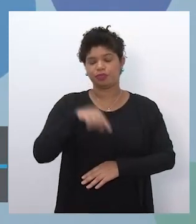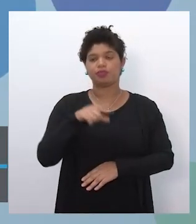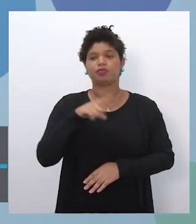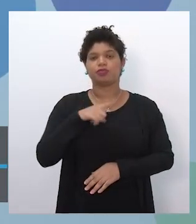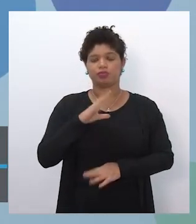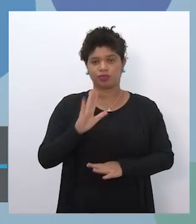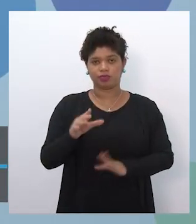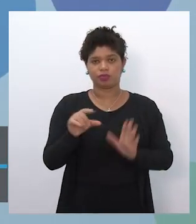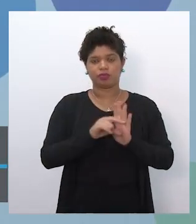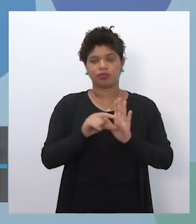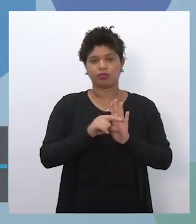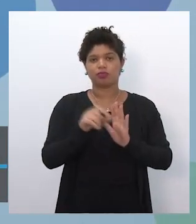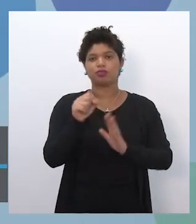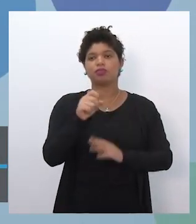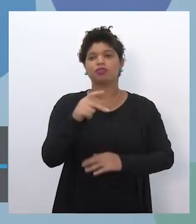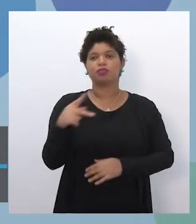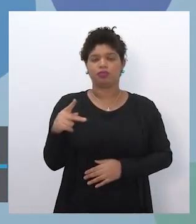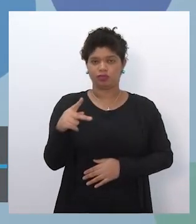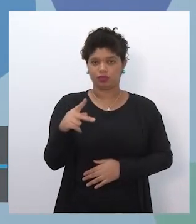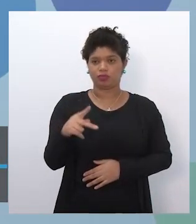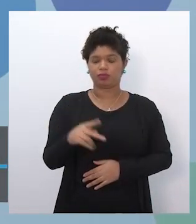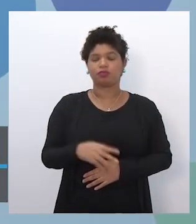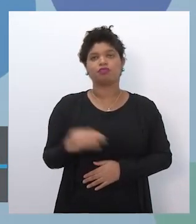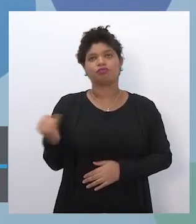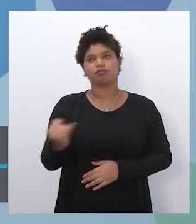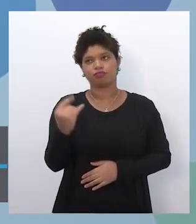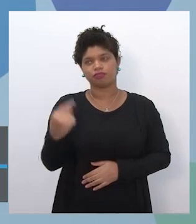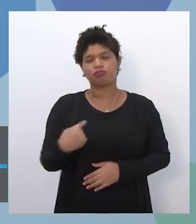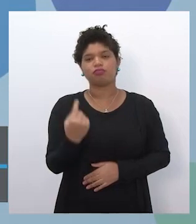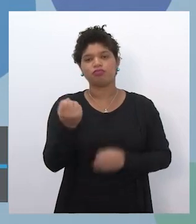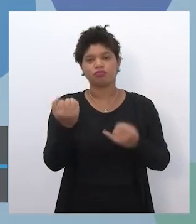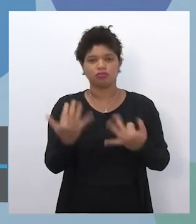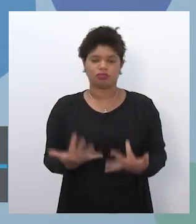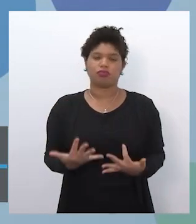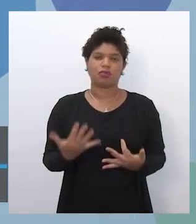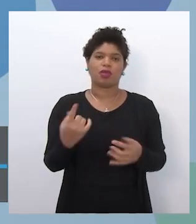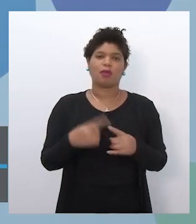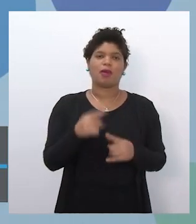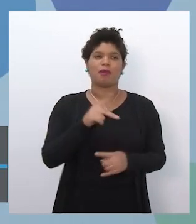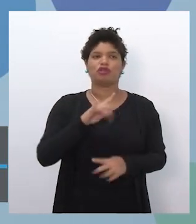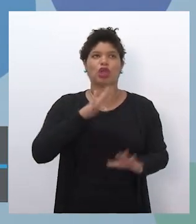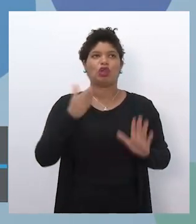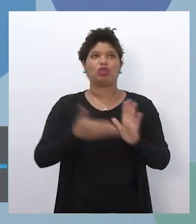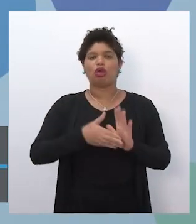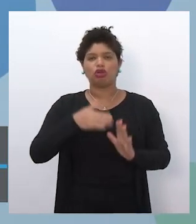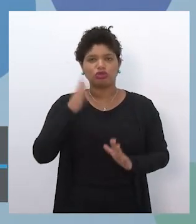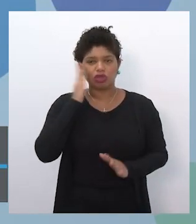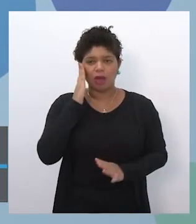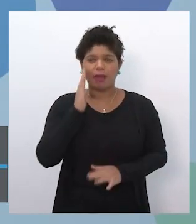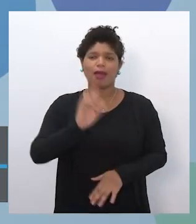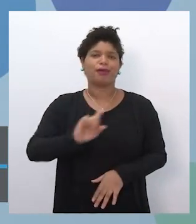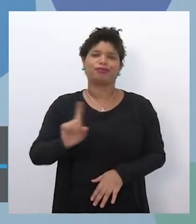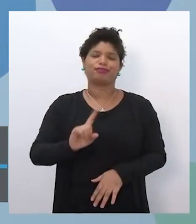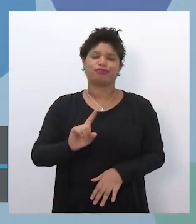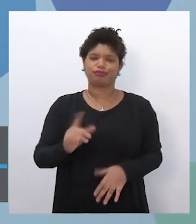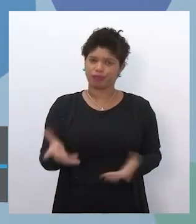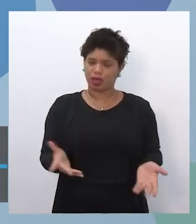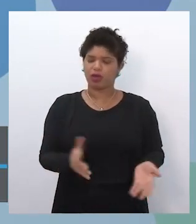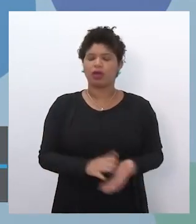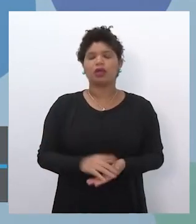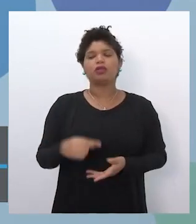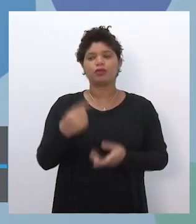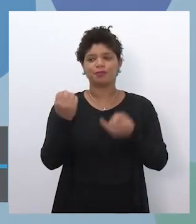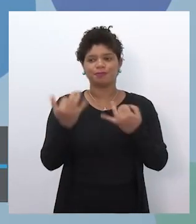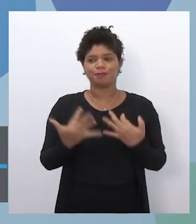de videoconferência. Acho que isso é sempre importante destacar, porque nem todo professor está familiarizado com esse recurso, mas